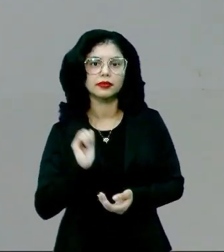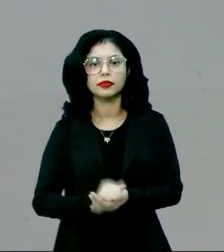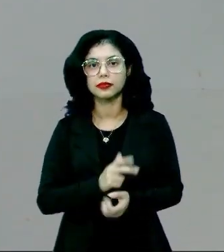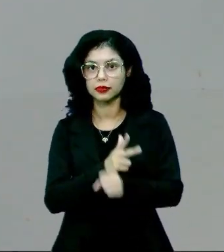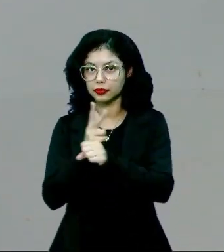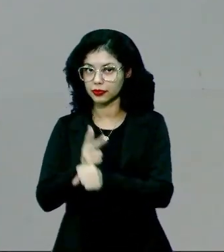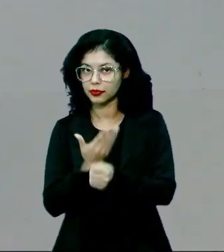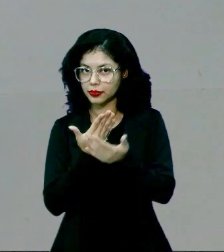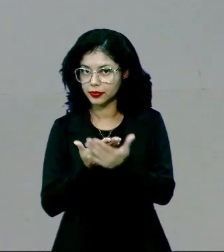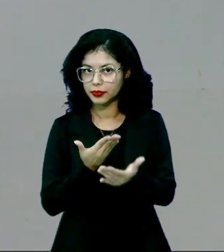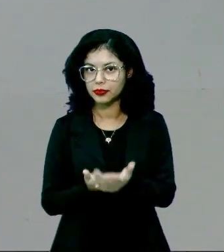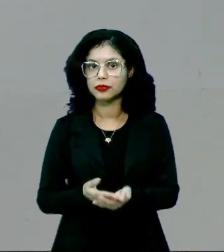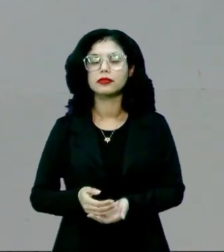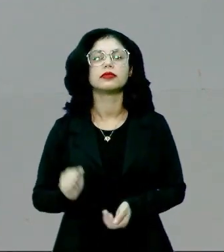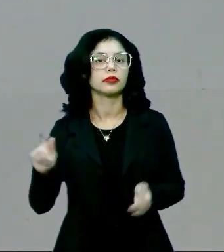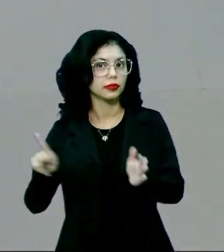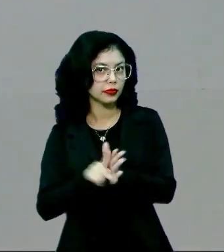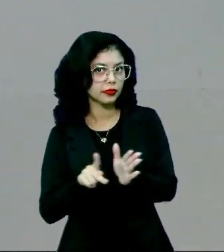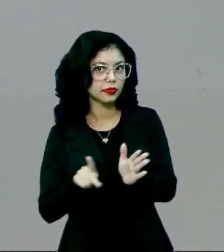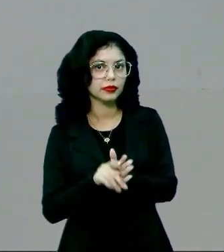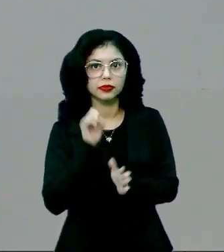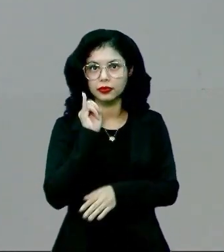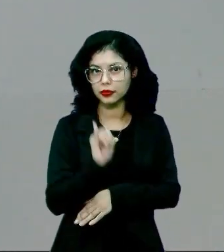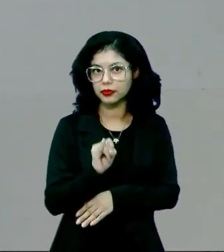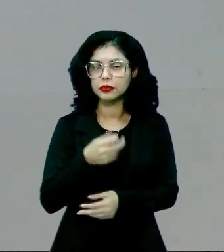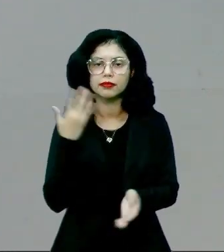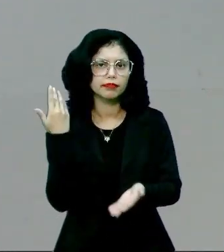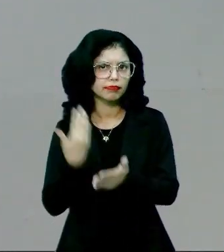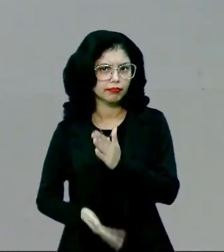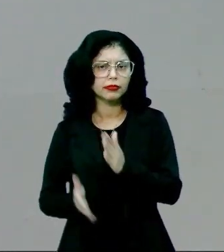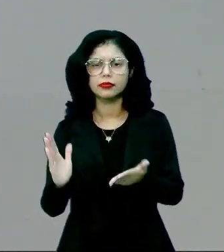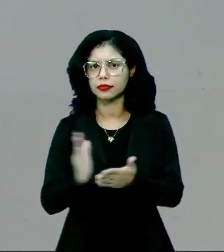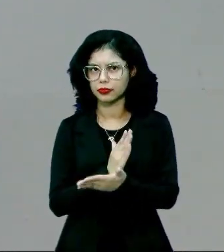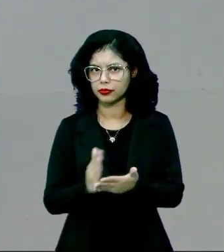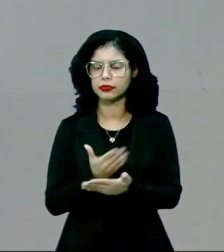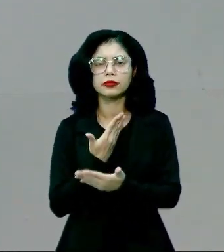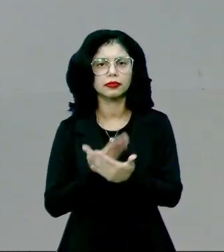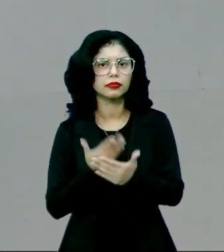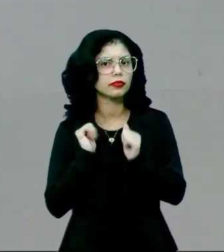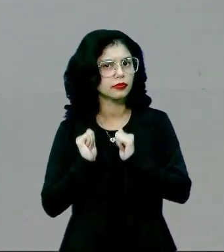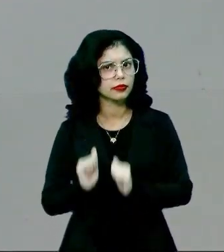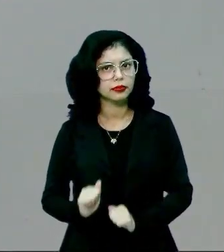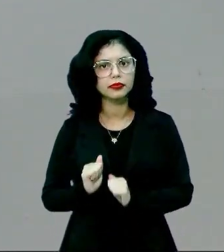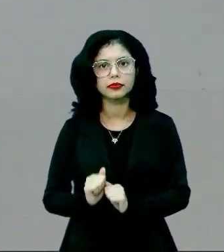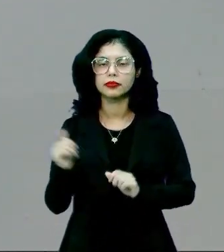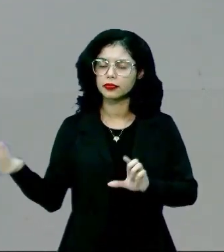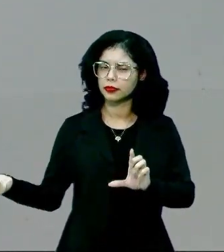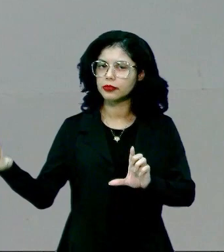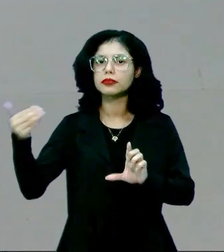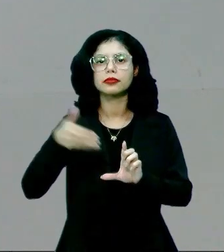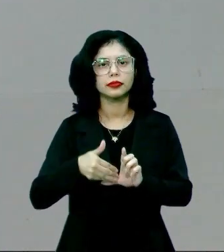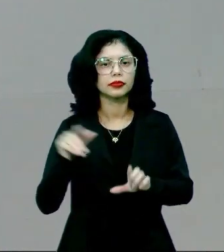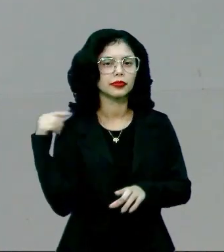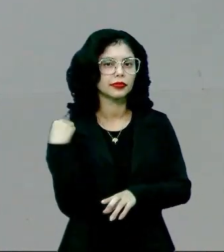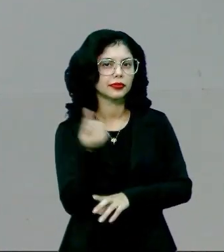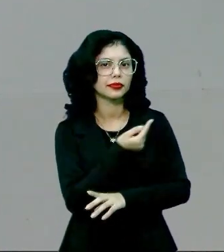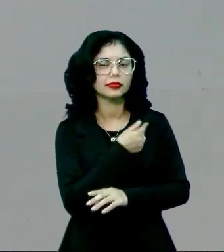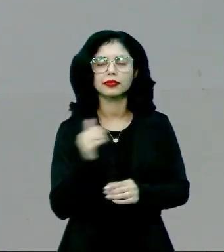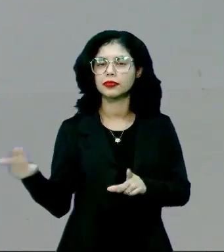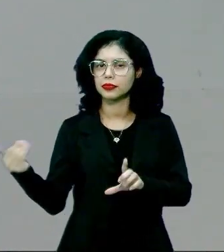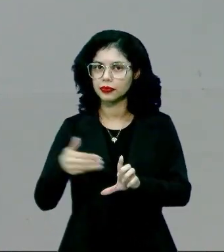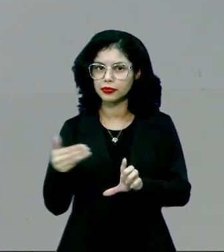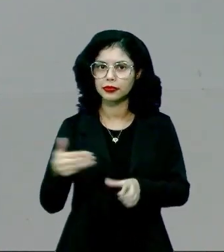videoaulas, que inclusive, se você perdeu alguma, você pode estar acessando as nossas